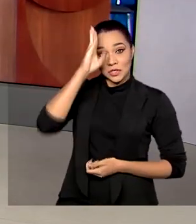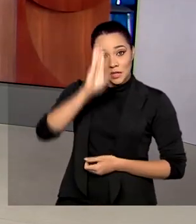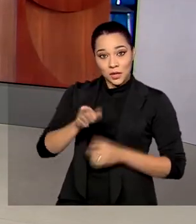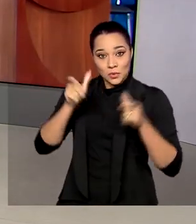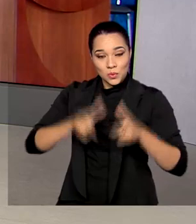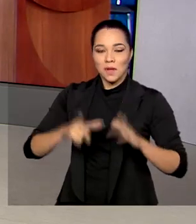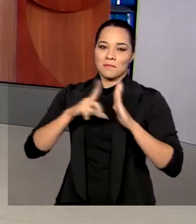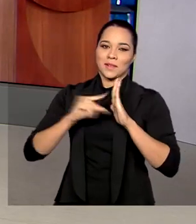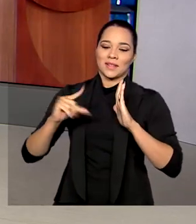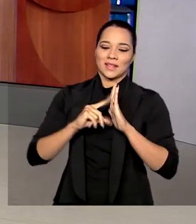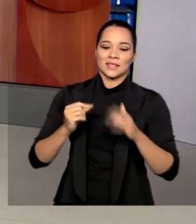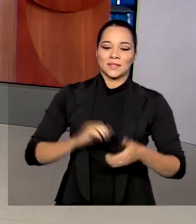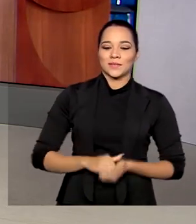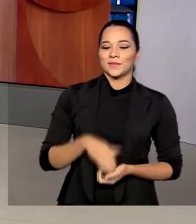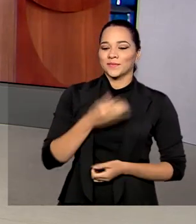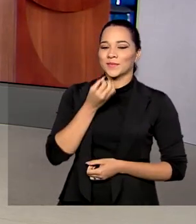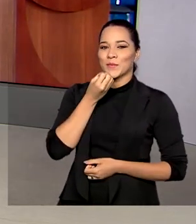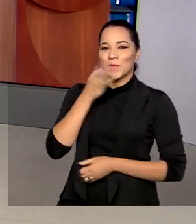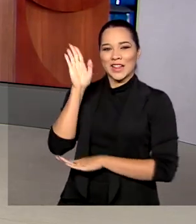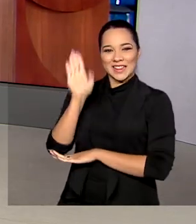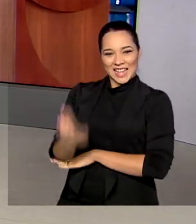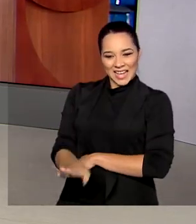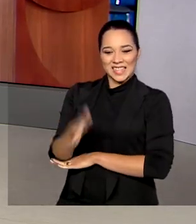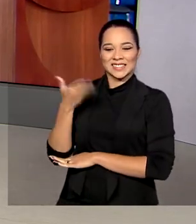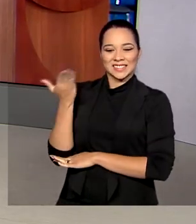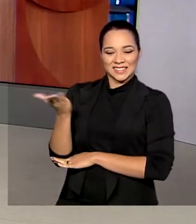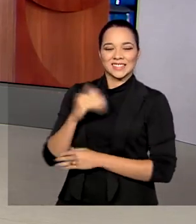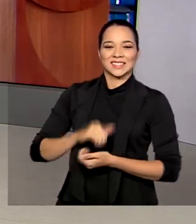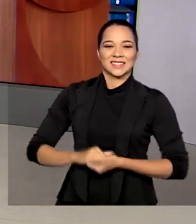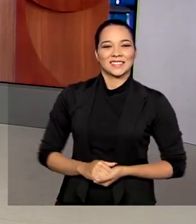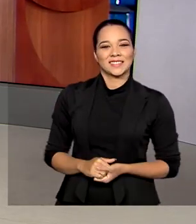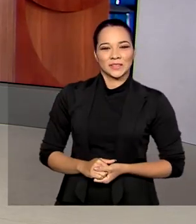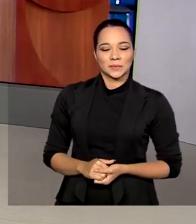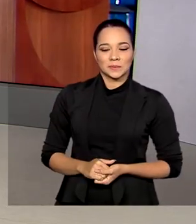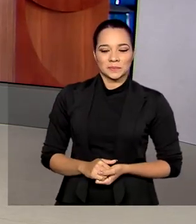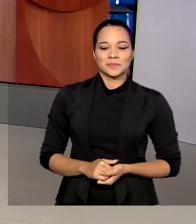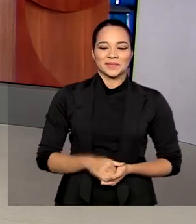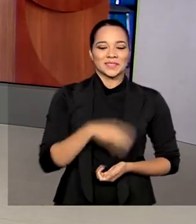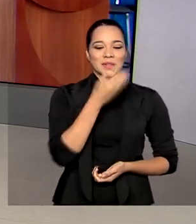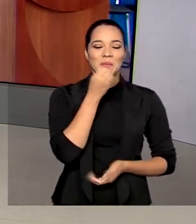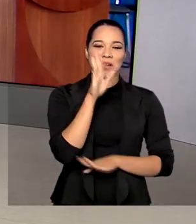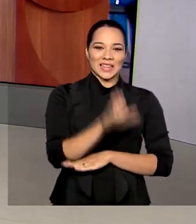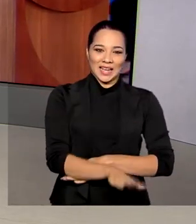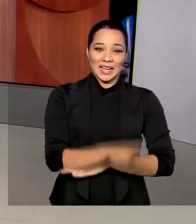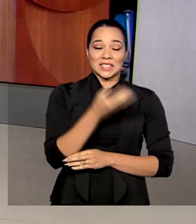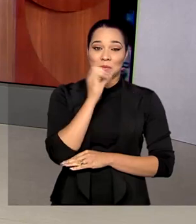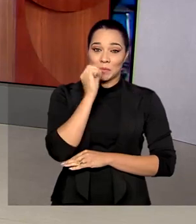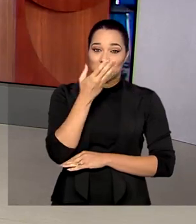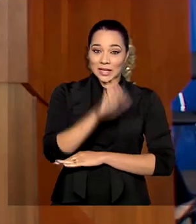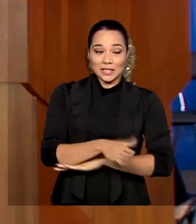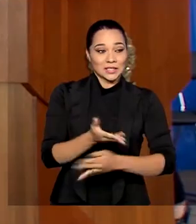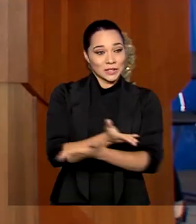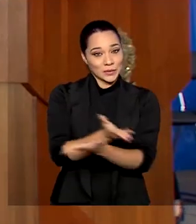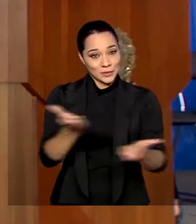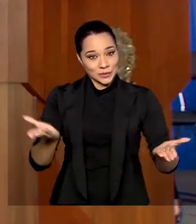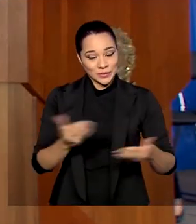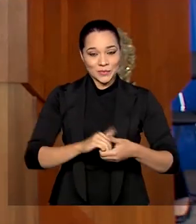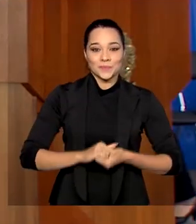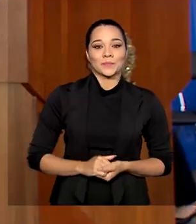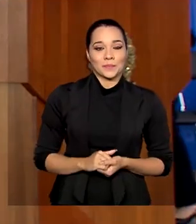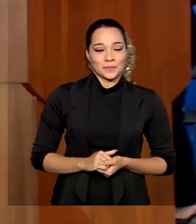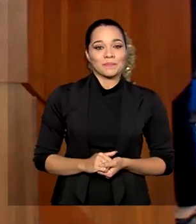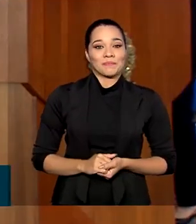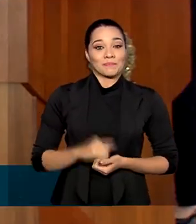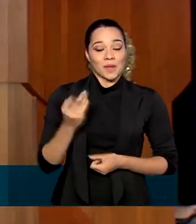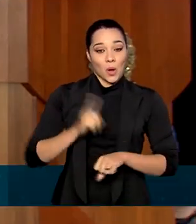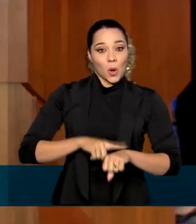do Palácio do Planalto. Boa noite, boa tarde, né, na verdade, Manu? Boa tarde, Lilian, boa tarde a todos que nos acompanham. Então, logo